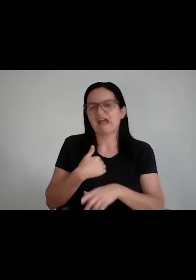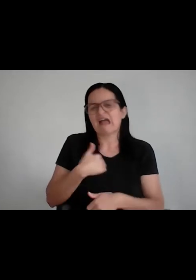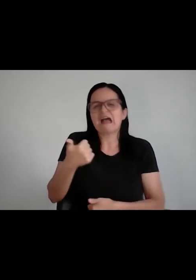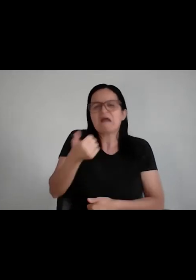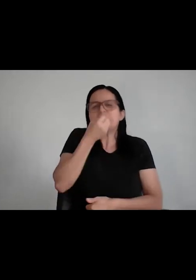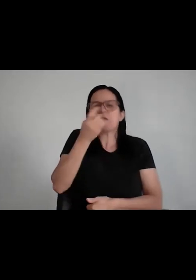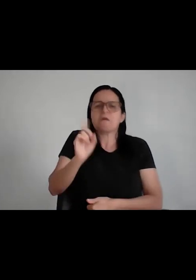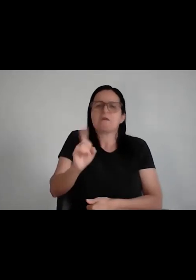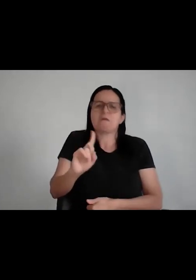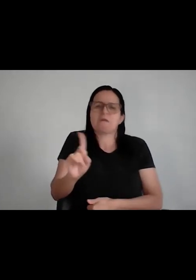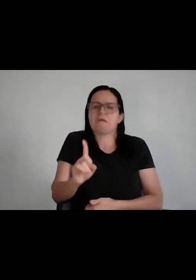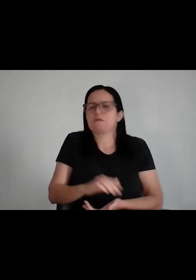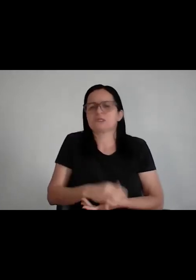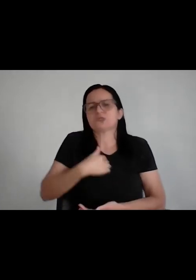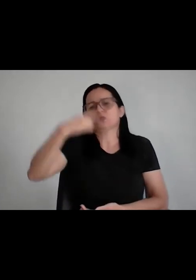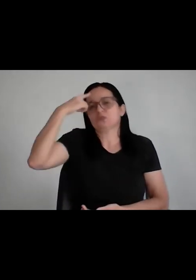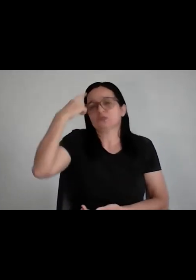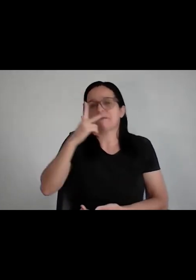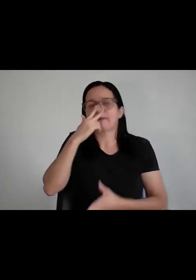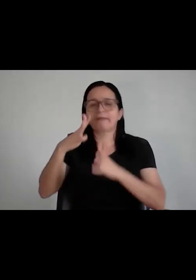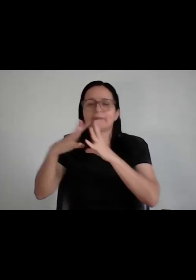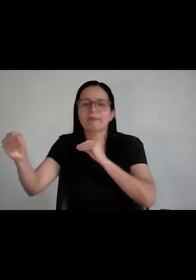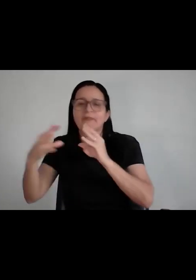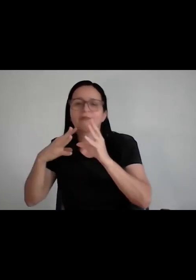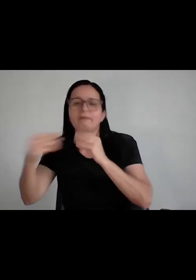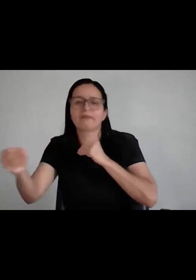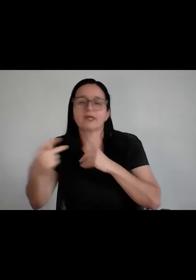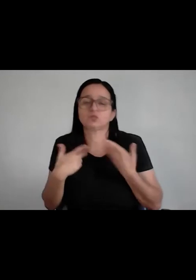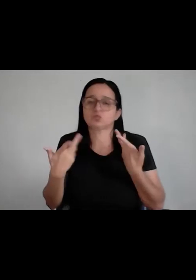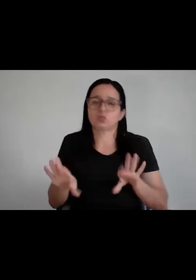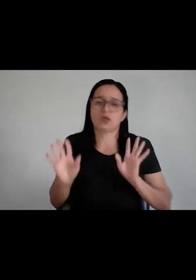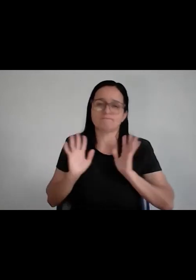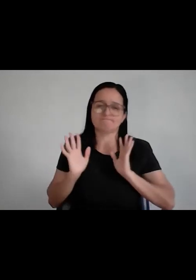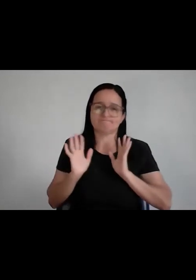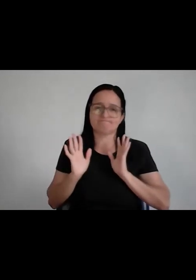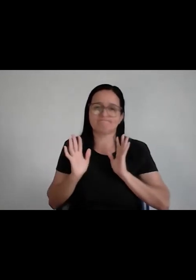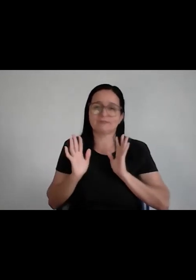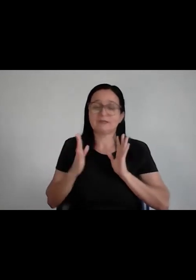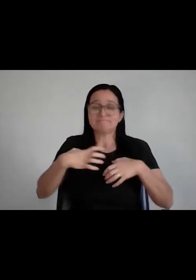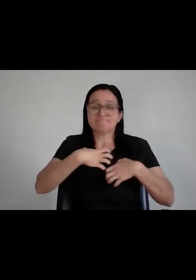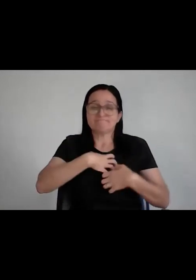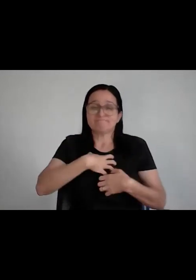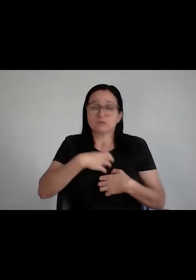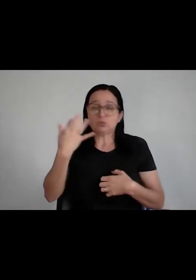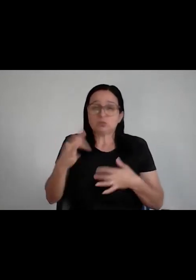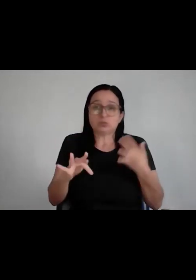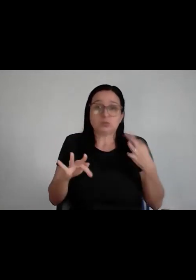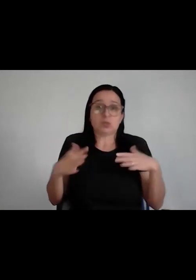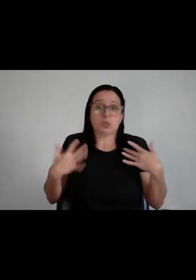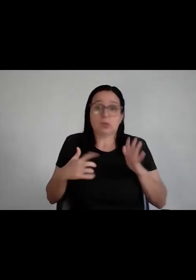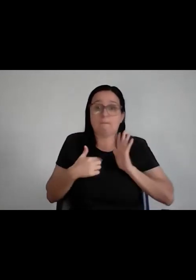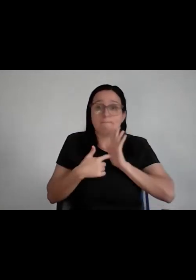vai performar. Então ela começa a fugir dela mesmo o tempo todo. Ela não quer passar por aquela situação dolorida de se expor